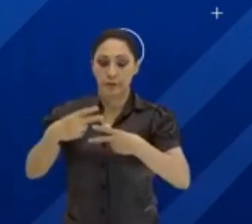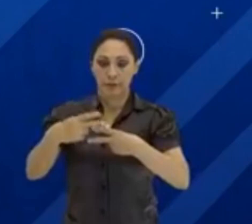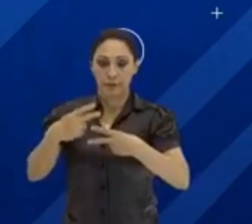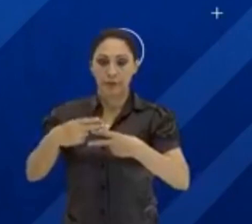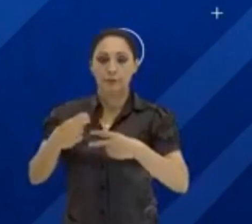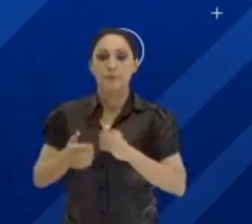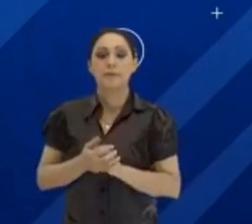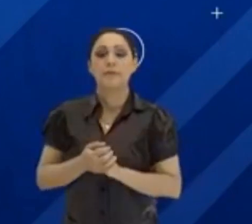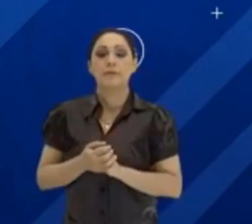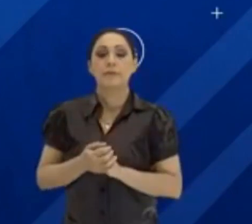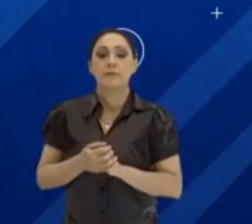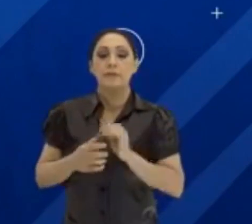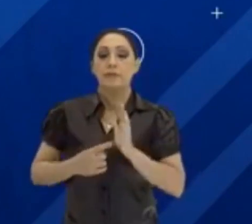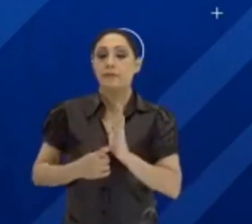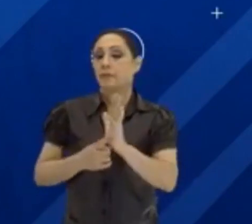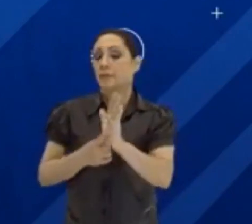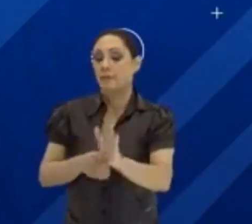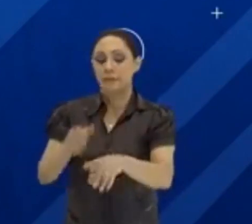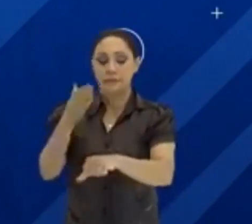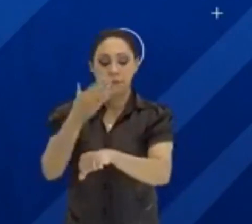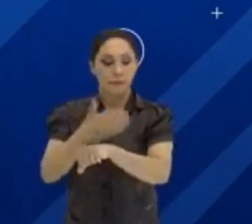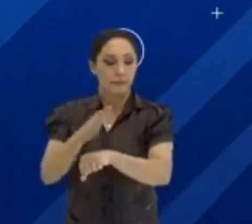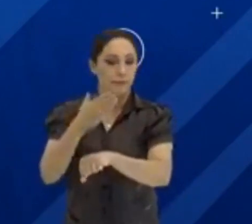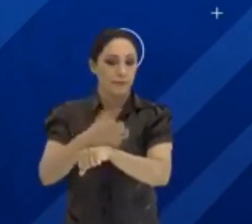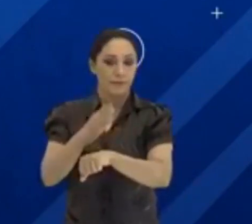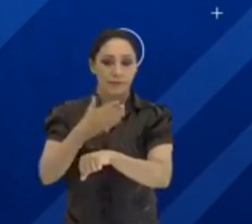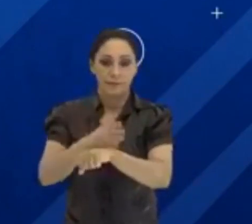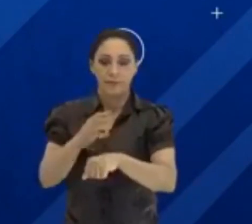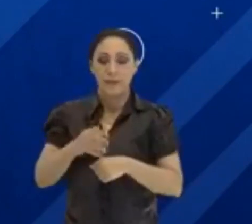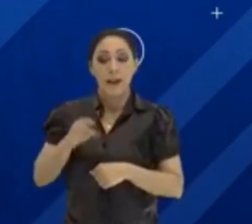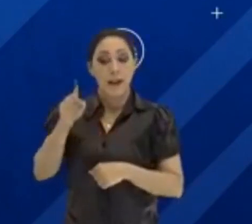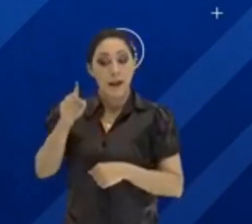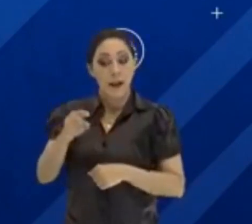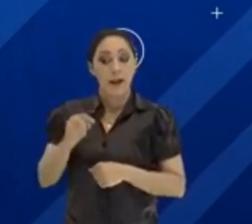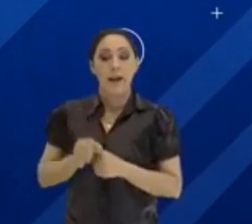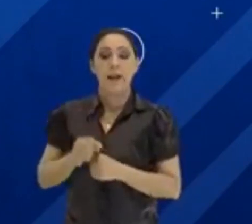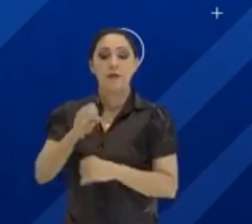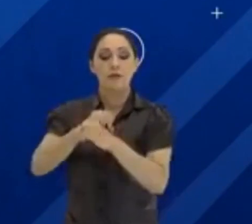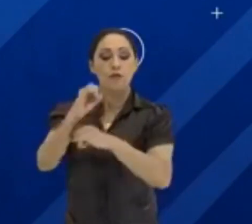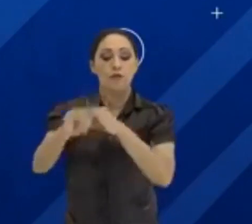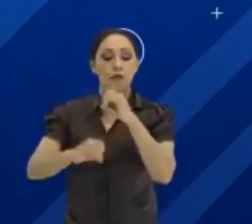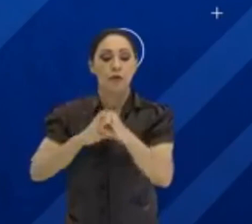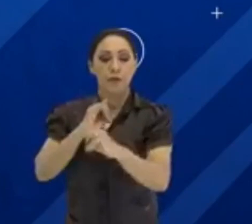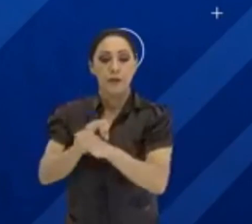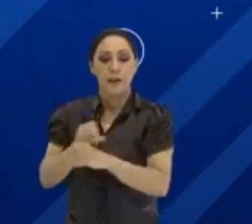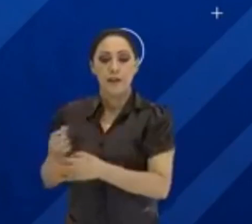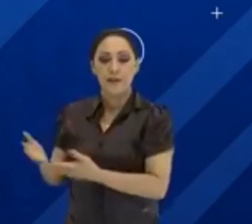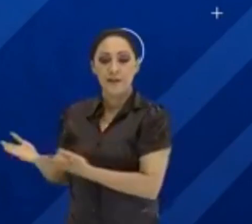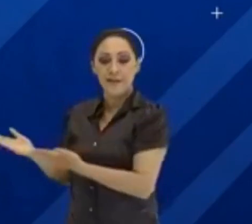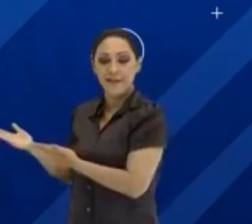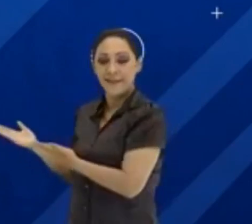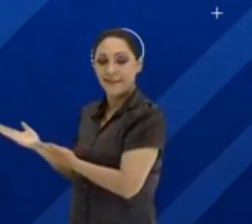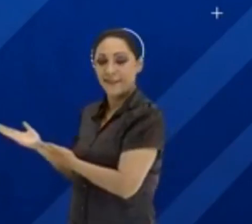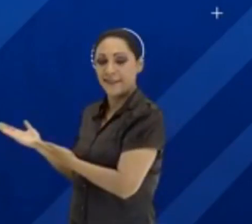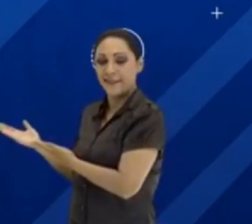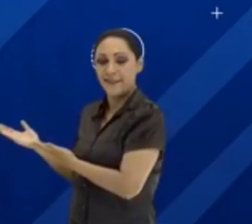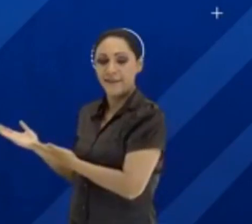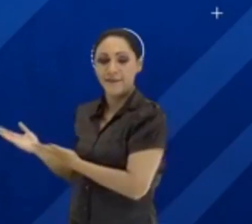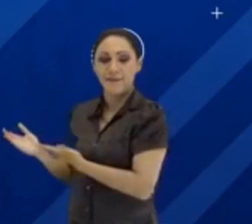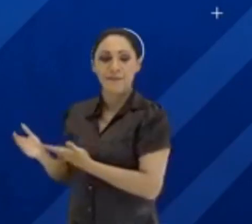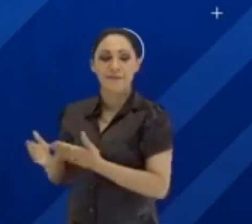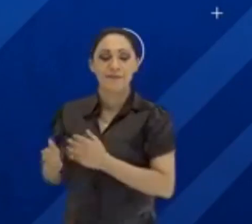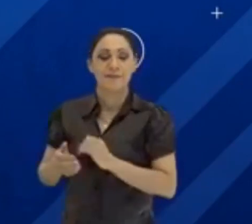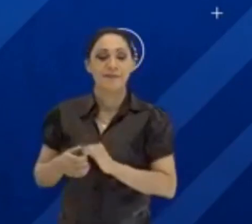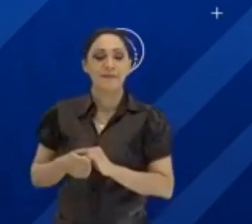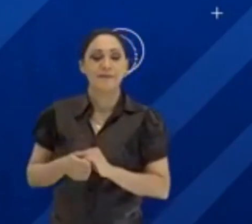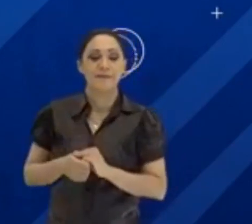de Educação disponibilizou exercícios para vocês lá no site da SEDUC, www.seduc.pa